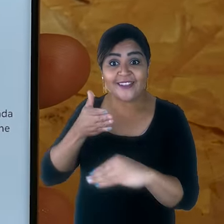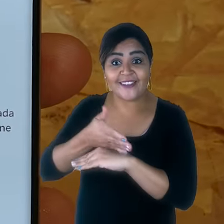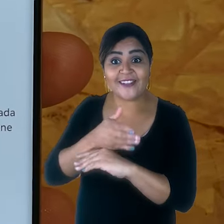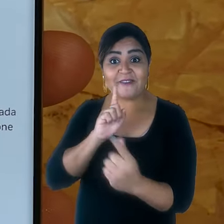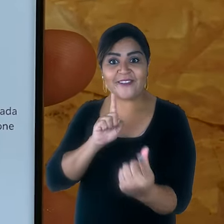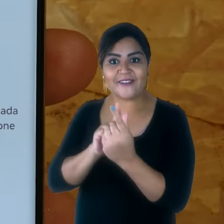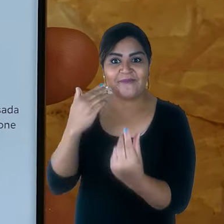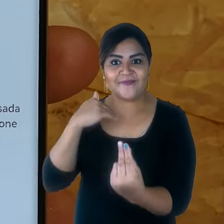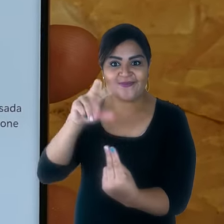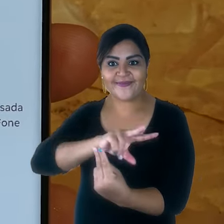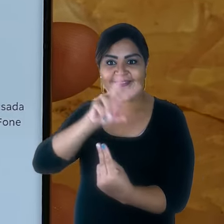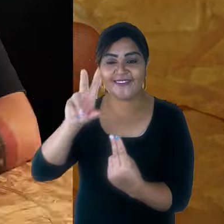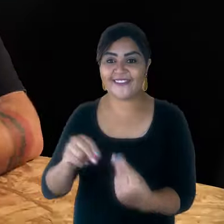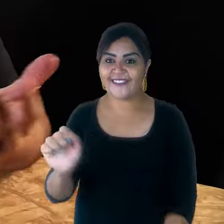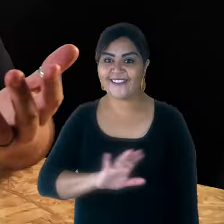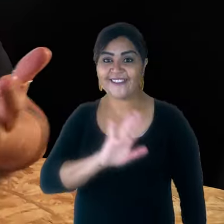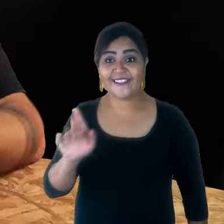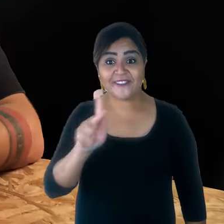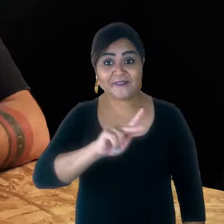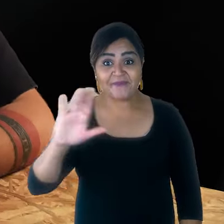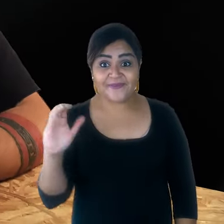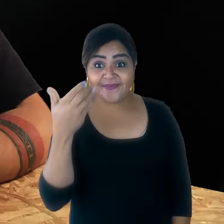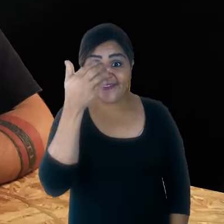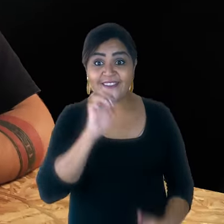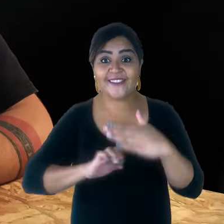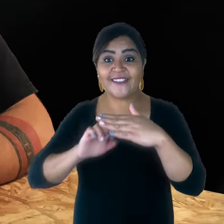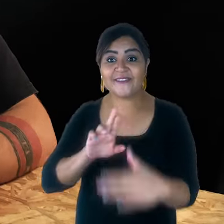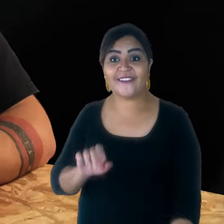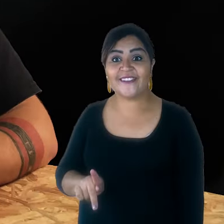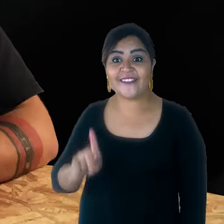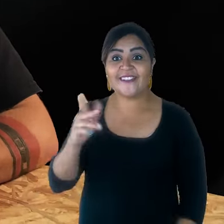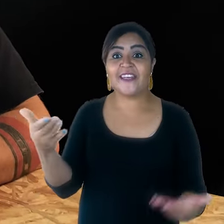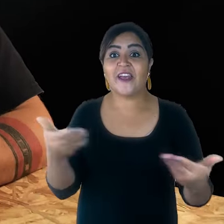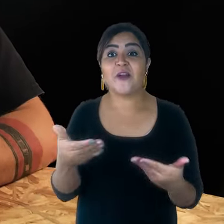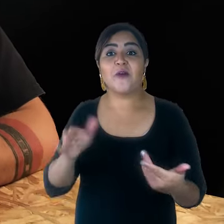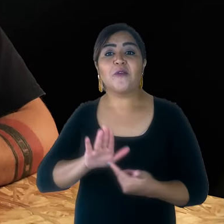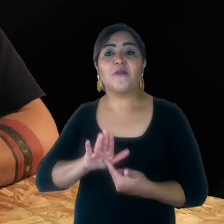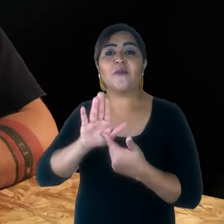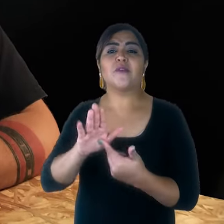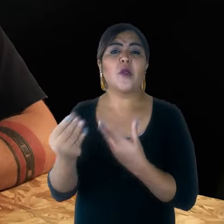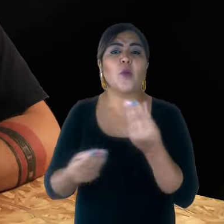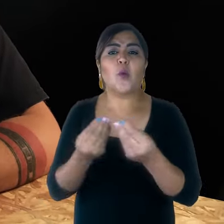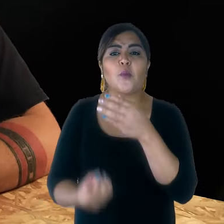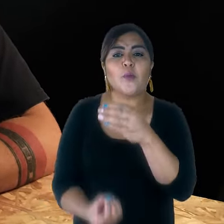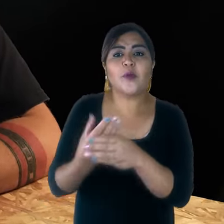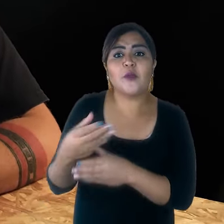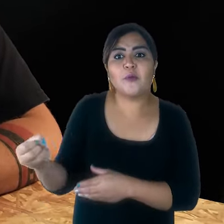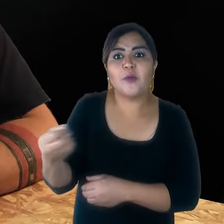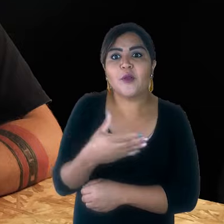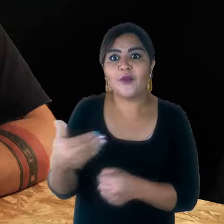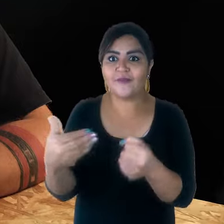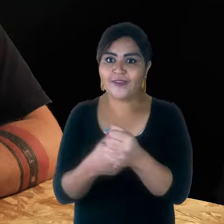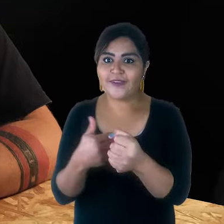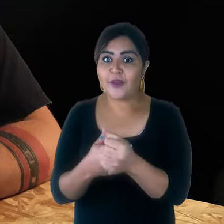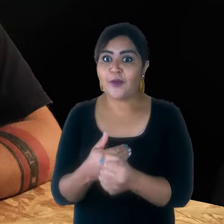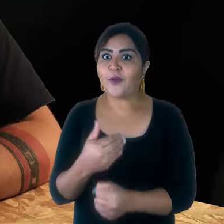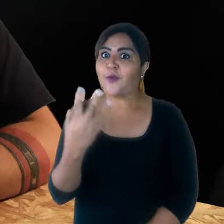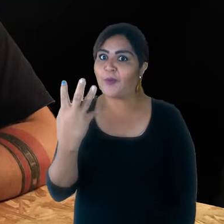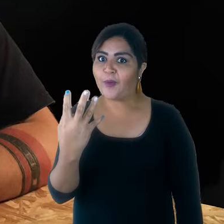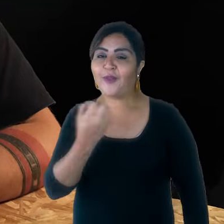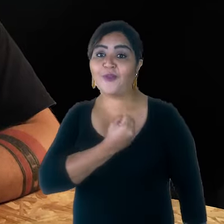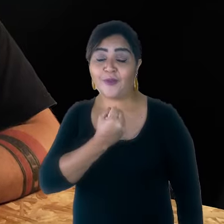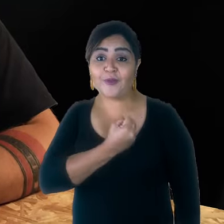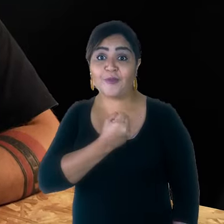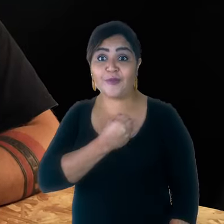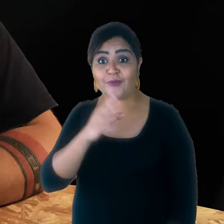os canais de atendimento do Bradesco. Olá, eu sou o professor Mauri da Rede Geek e nesse vídeo eu vou te mostrar como criar uma senha de 4 dígitos